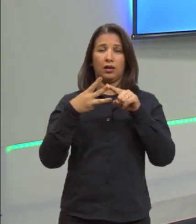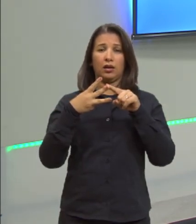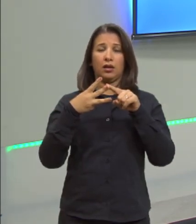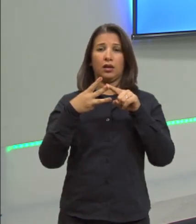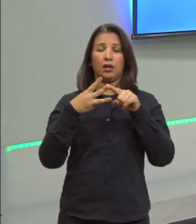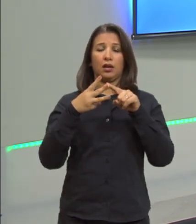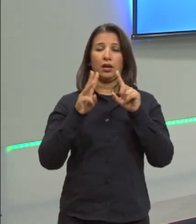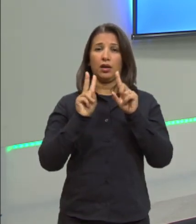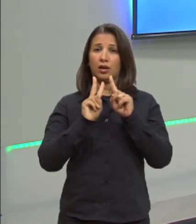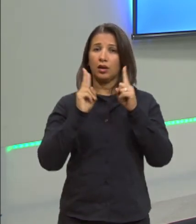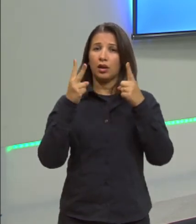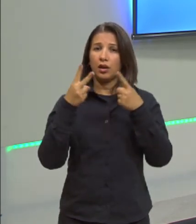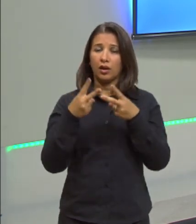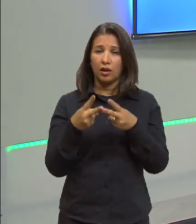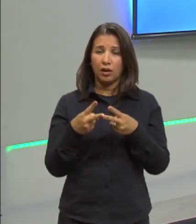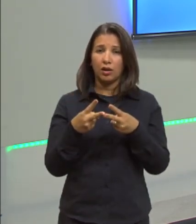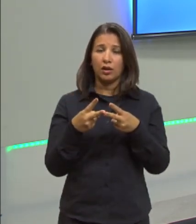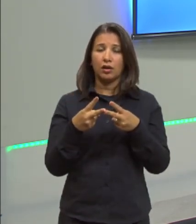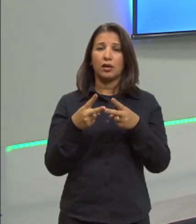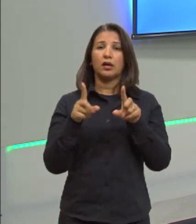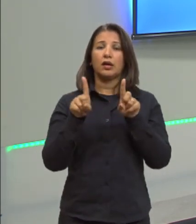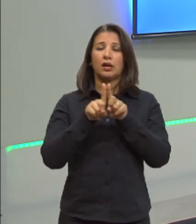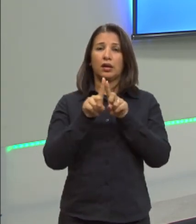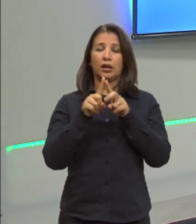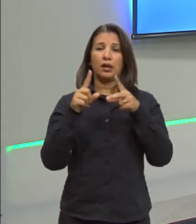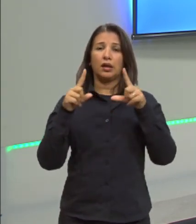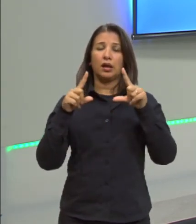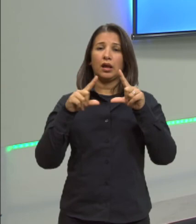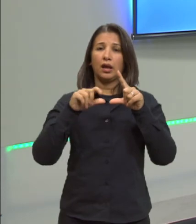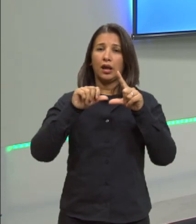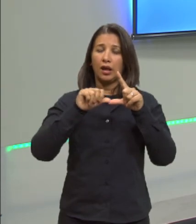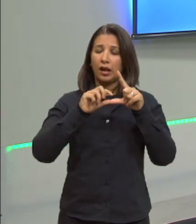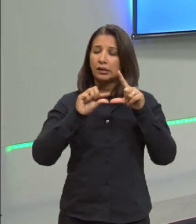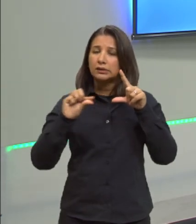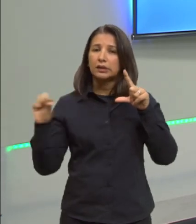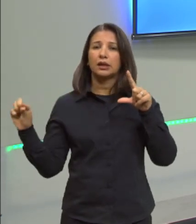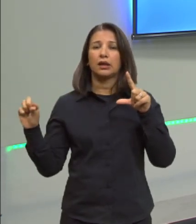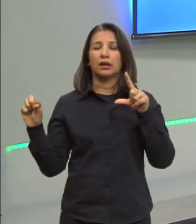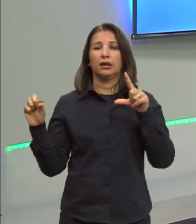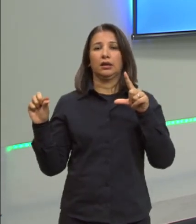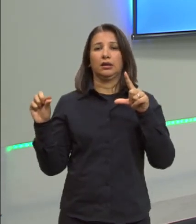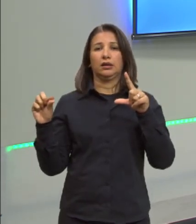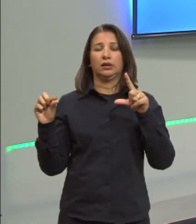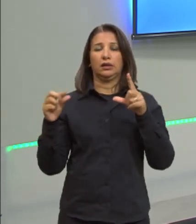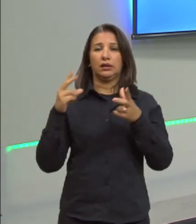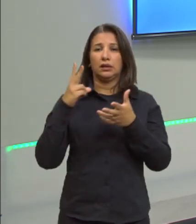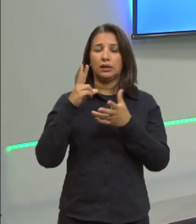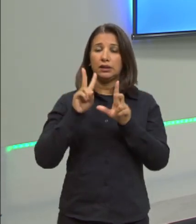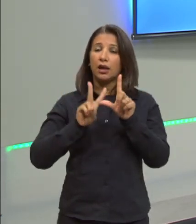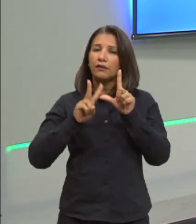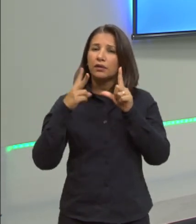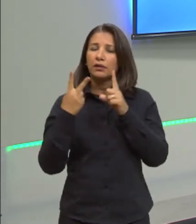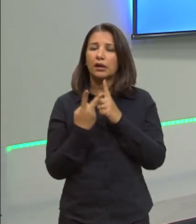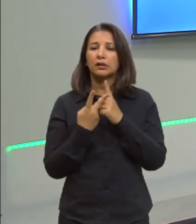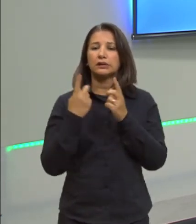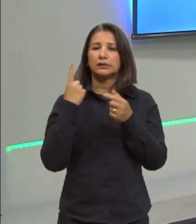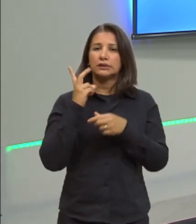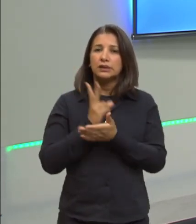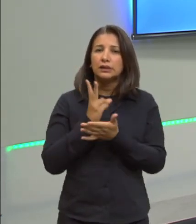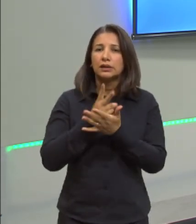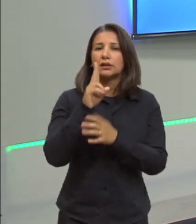volumétrica, a dilatação linear. E na volumétrica, vai sempre tratar com a dilatação dos líquidos.